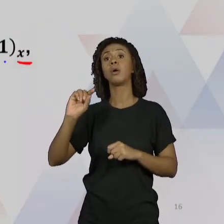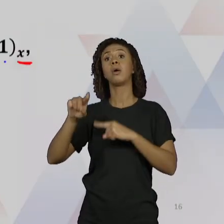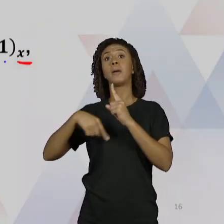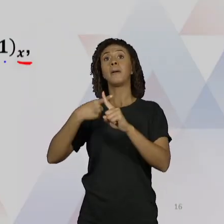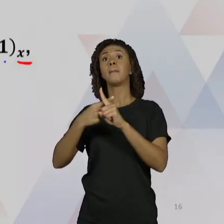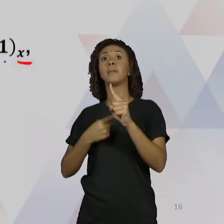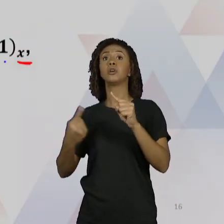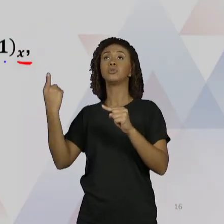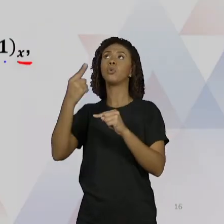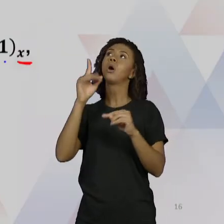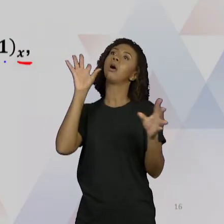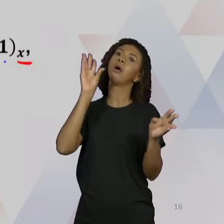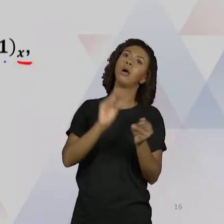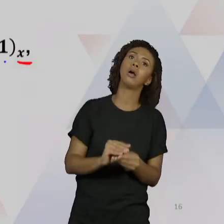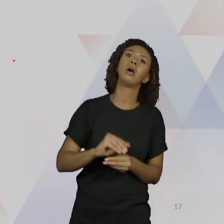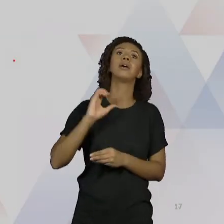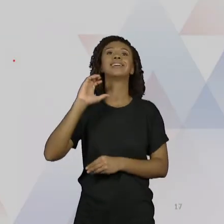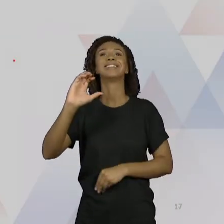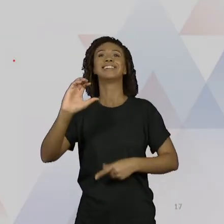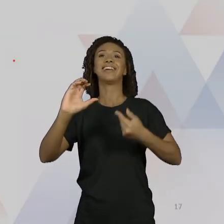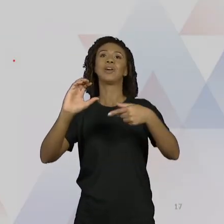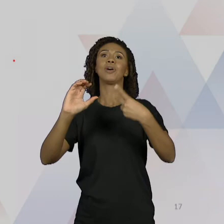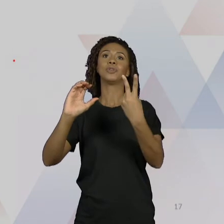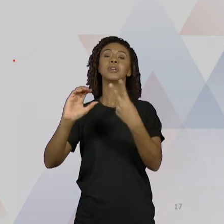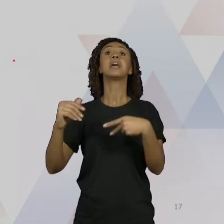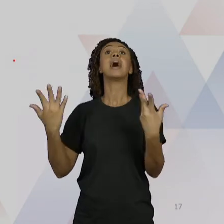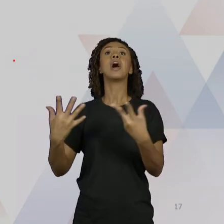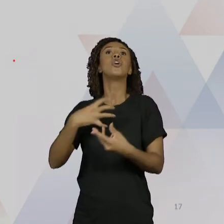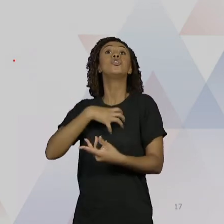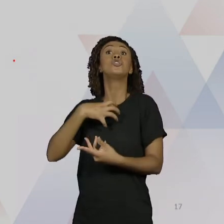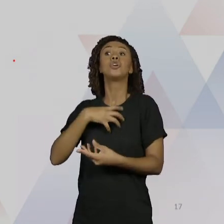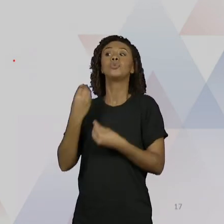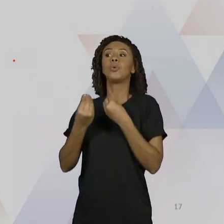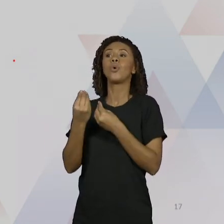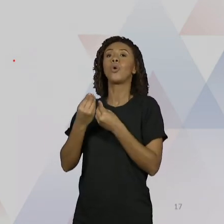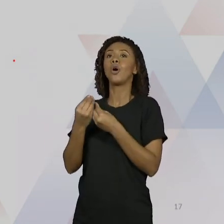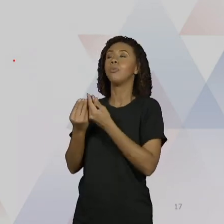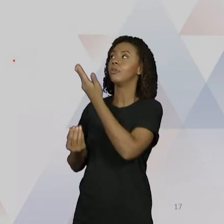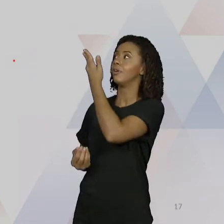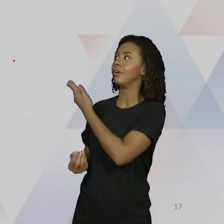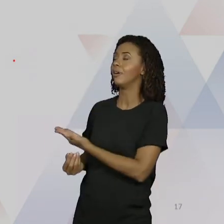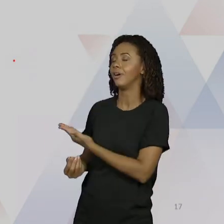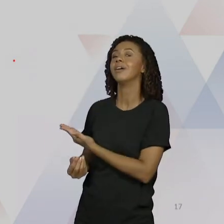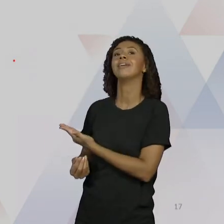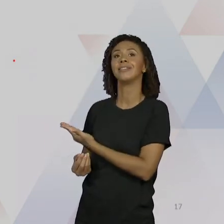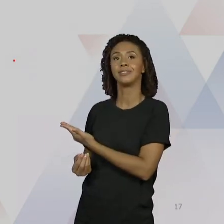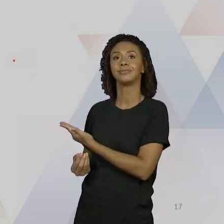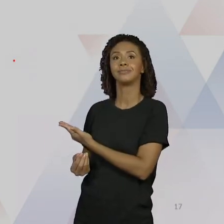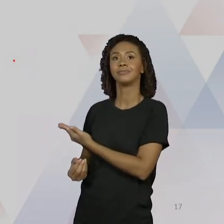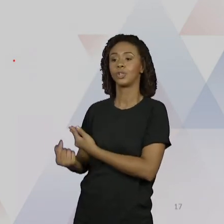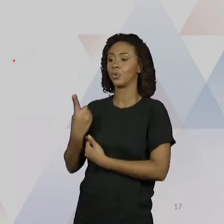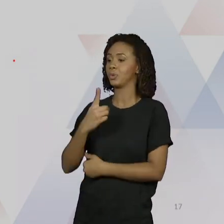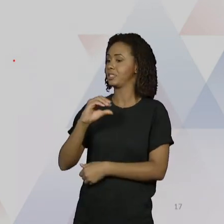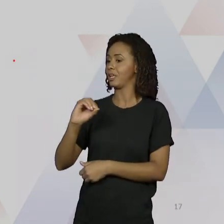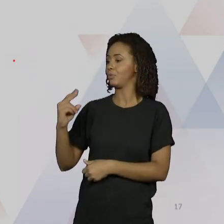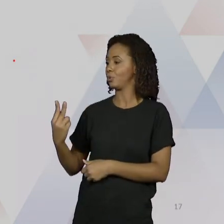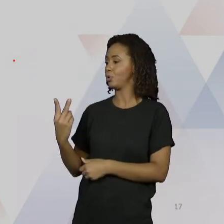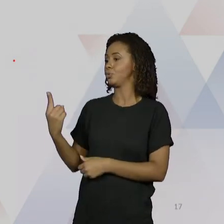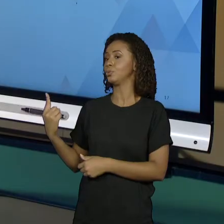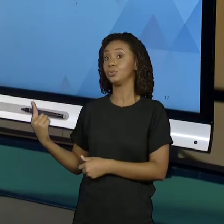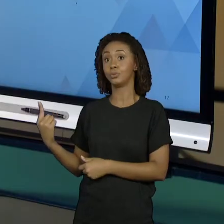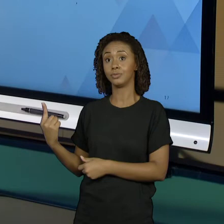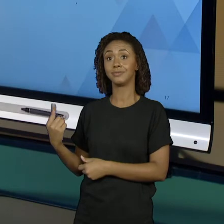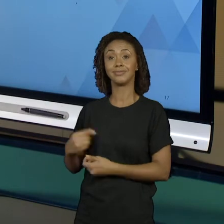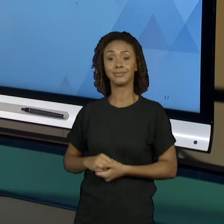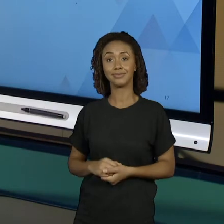é 2. E o meu sistema agora ficou com essa cara. 1, 0, 2, B, B1, 4, 2 1, 0, 2, 1, 1